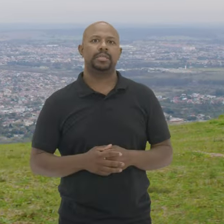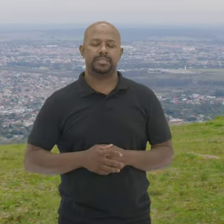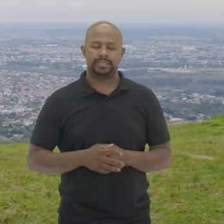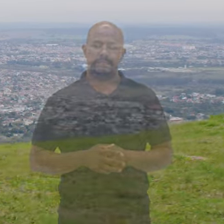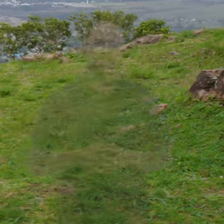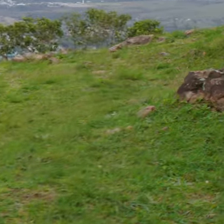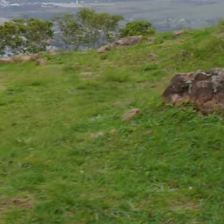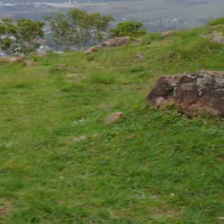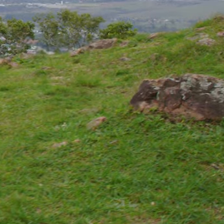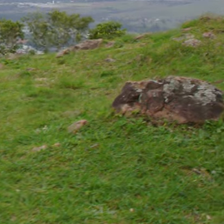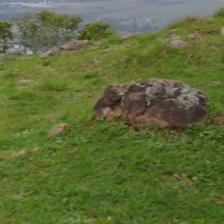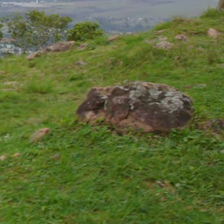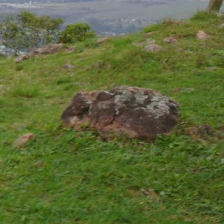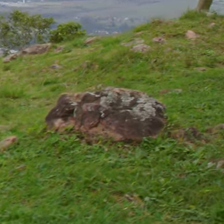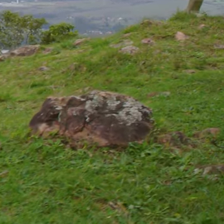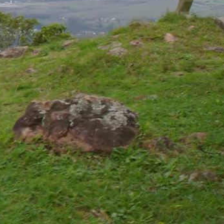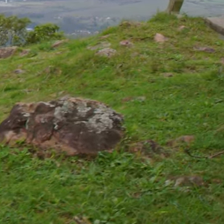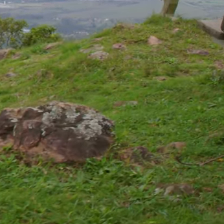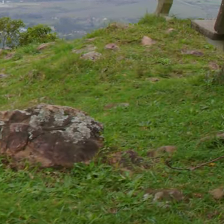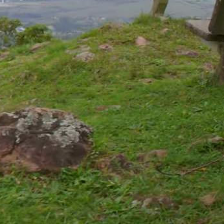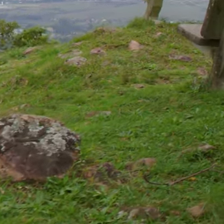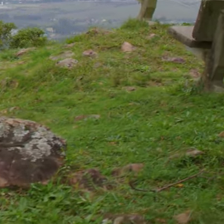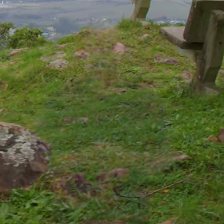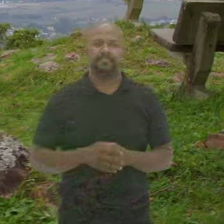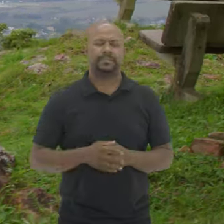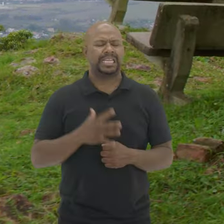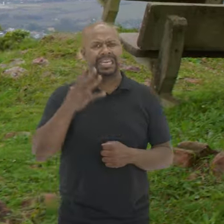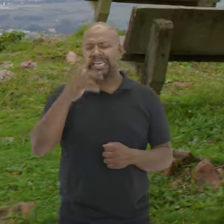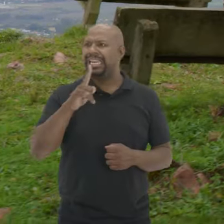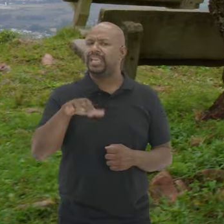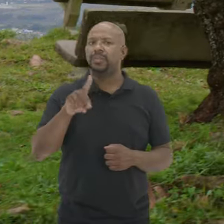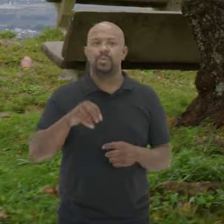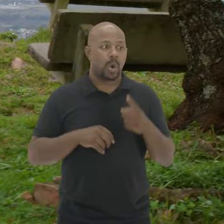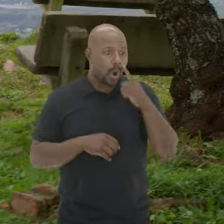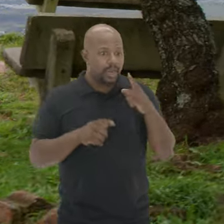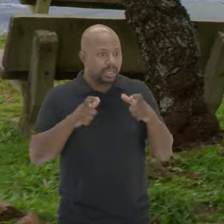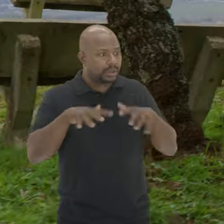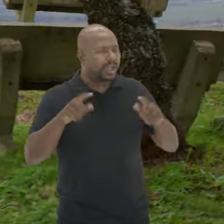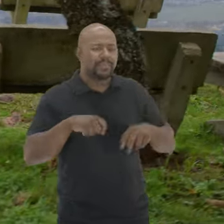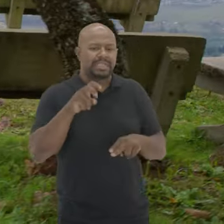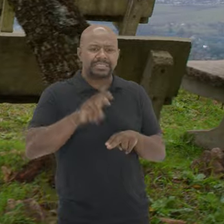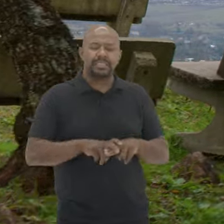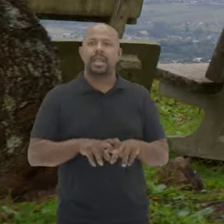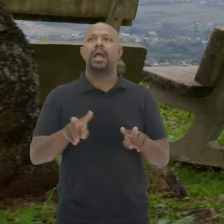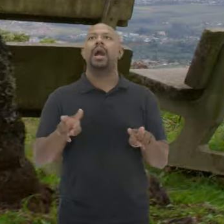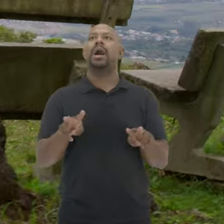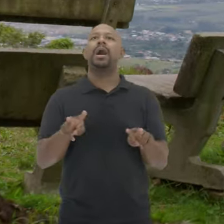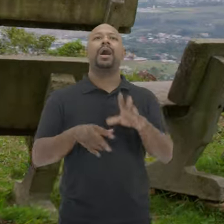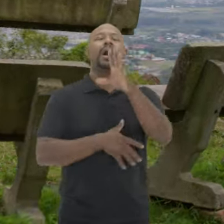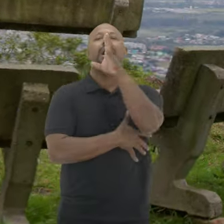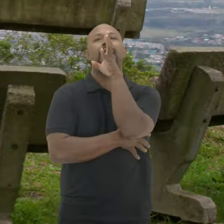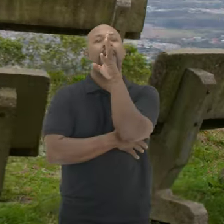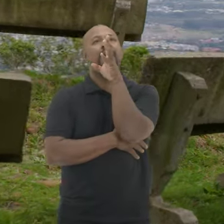Se aproximam de bancos De concreto Bem no alto Do morro Que lindo Olha que lugar Para te ficar sentado